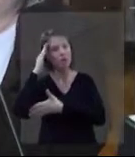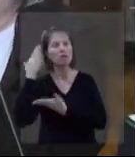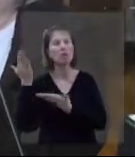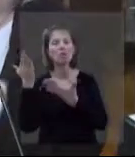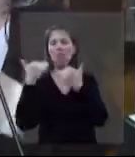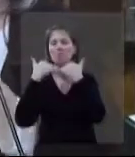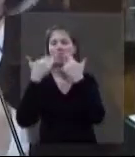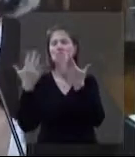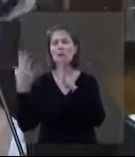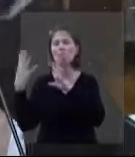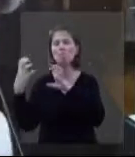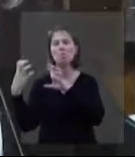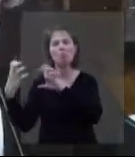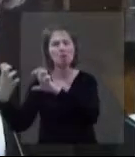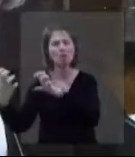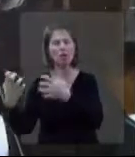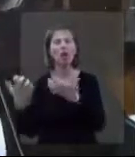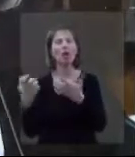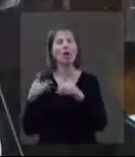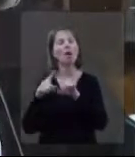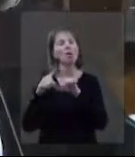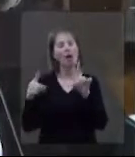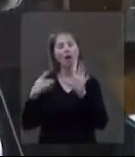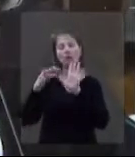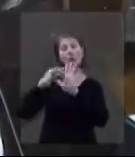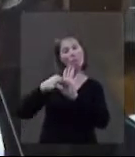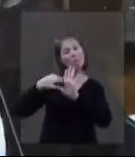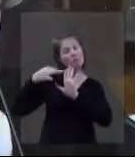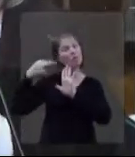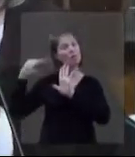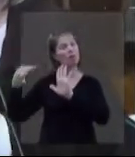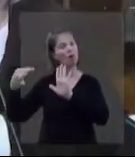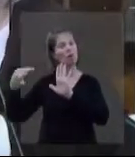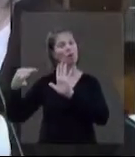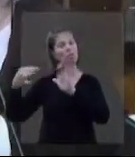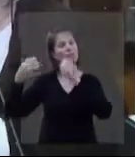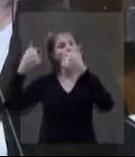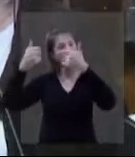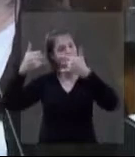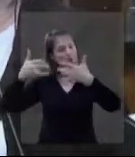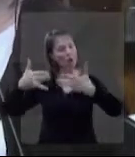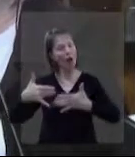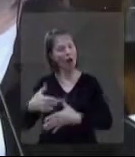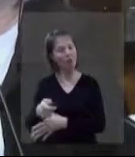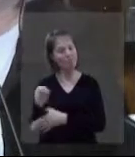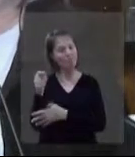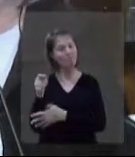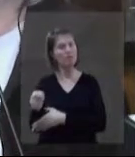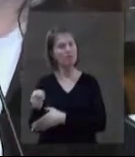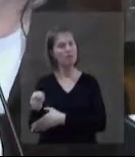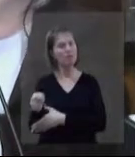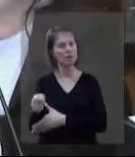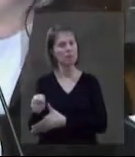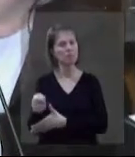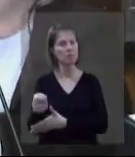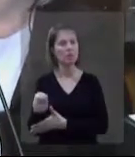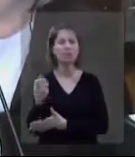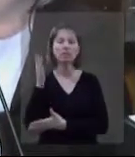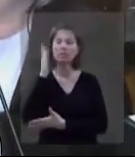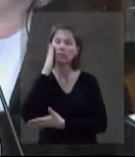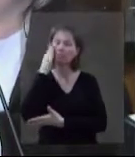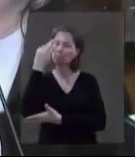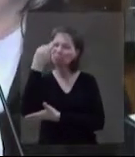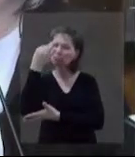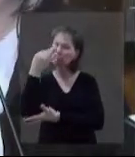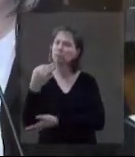jogando pratinhos. Mas é isso, né? Você manter a sua opinião, ser firme naquilo, ser sensato. Porque,